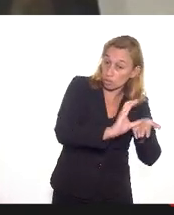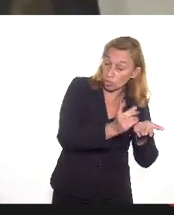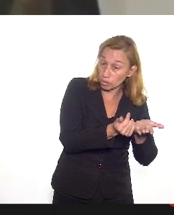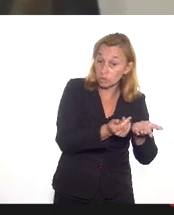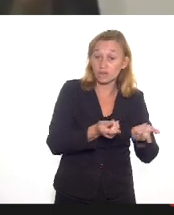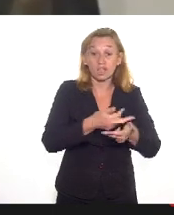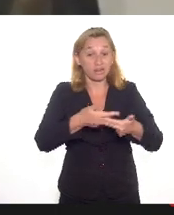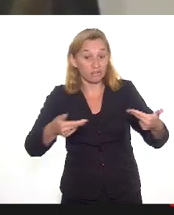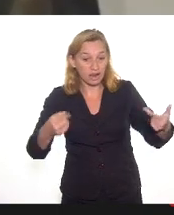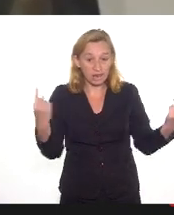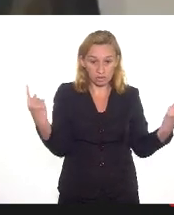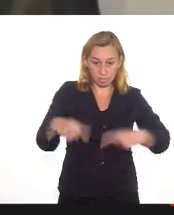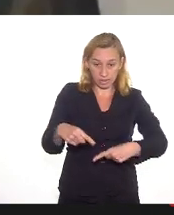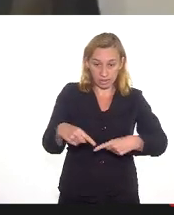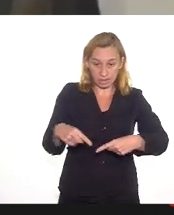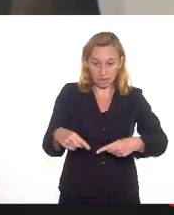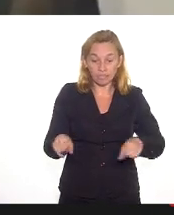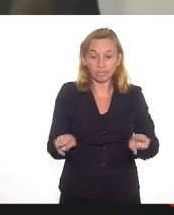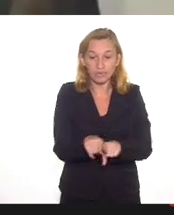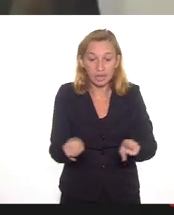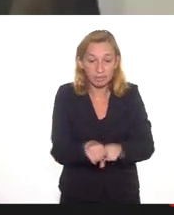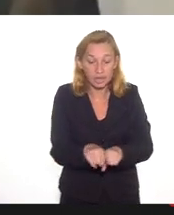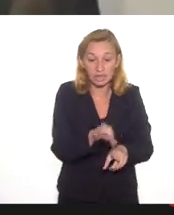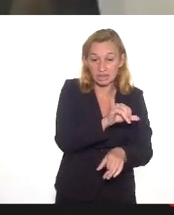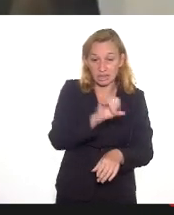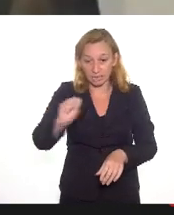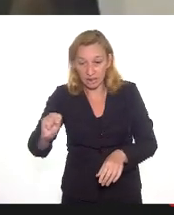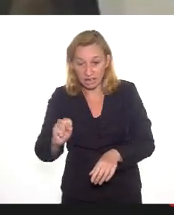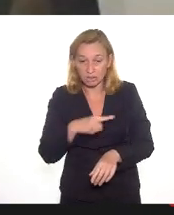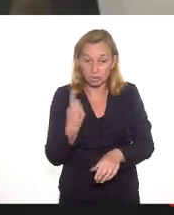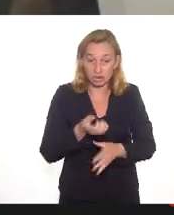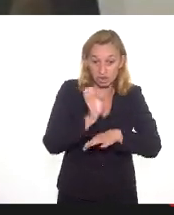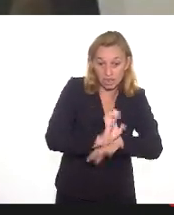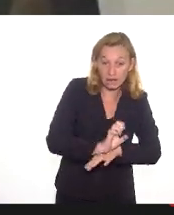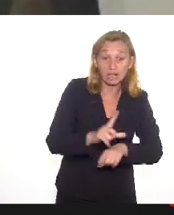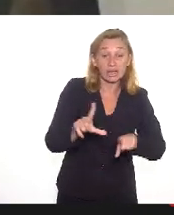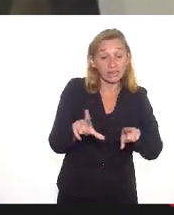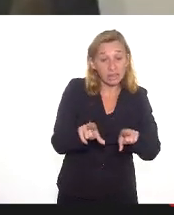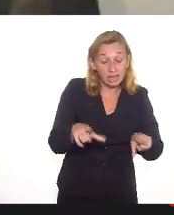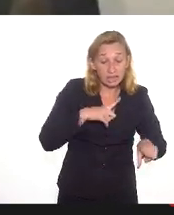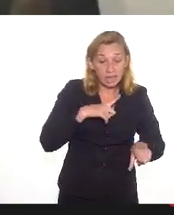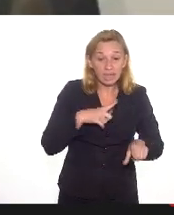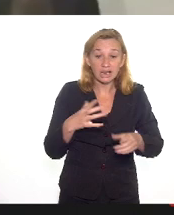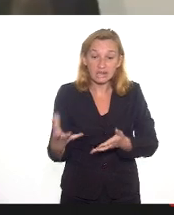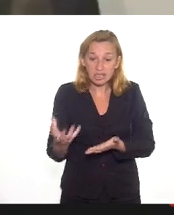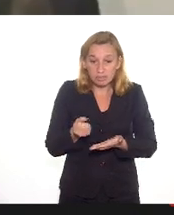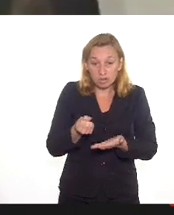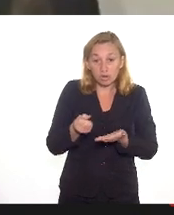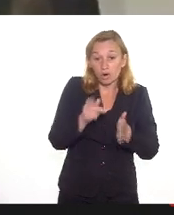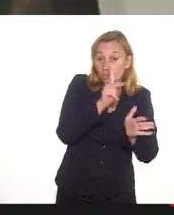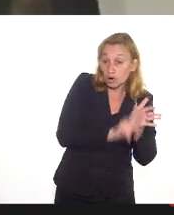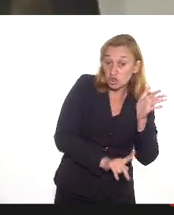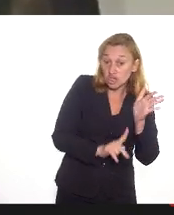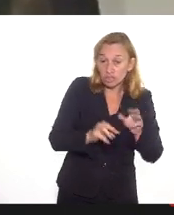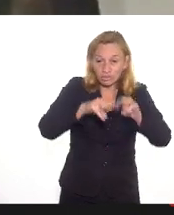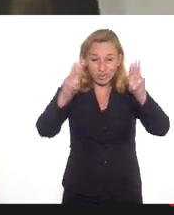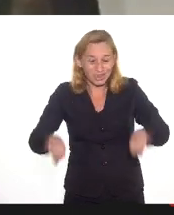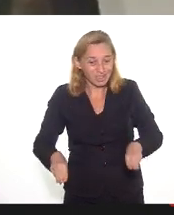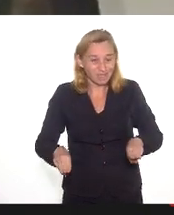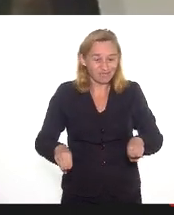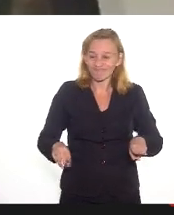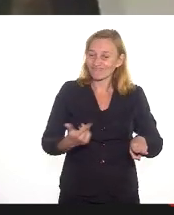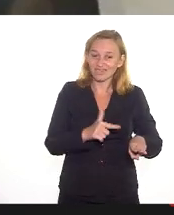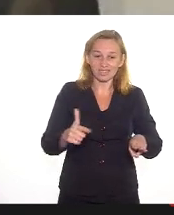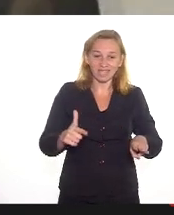há muita concorrência. A lei do CMS do nosso Estado tem recebido projetos de museus, mas nem sempre eles